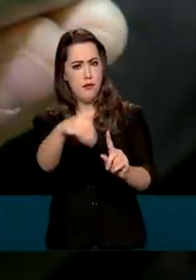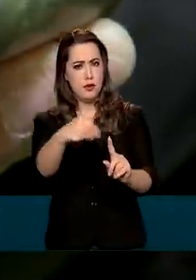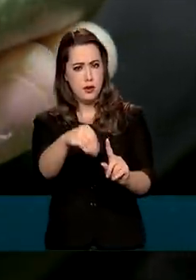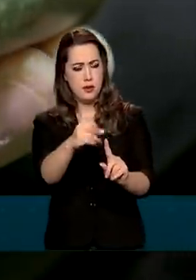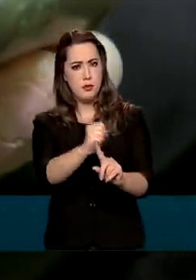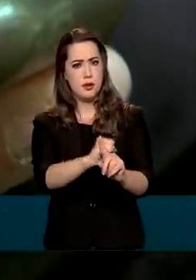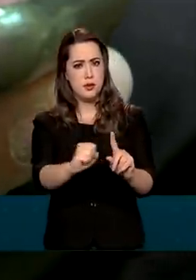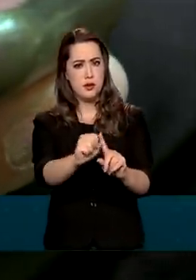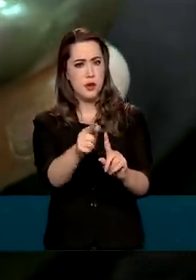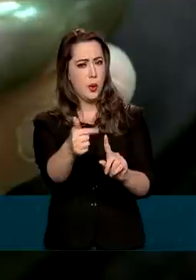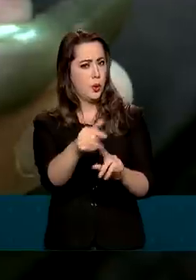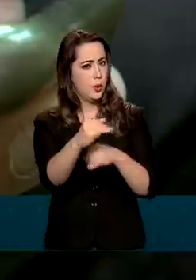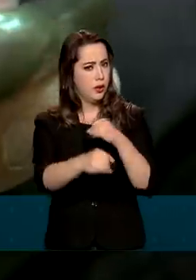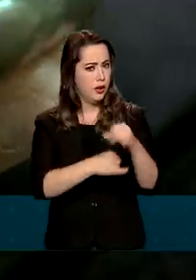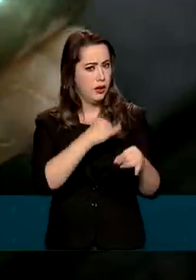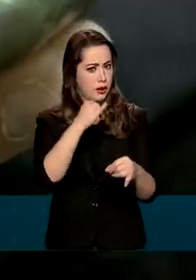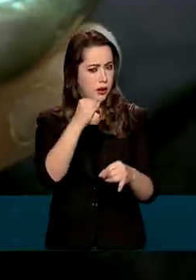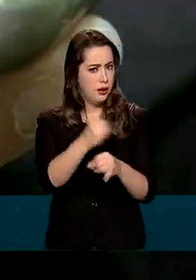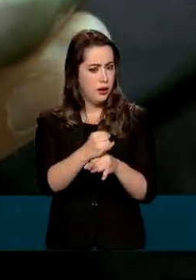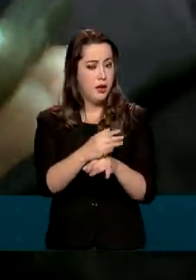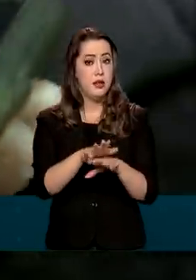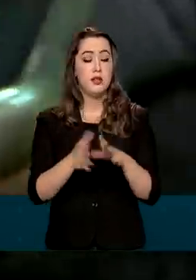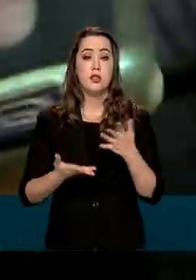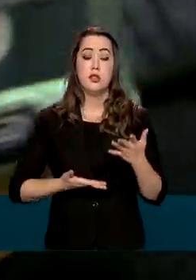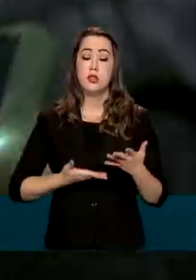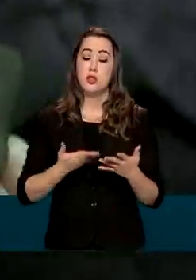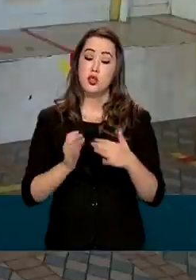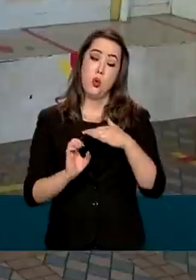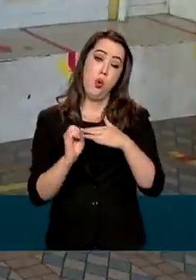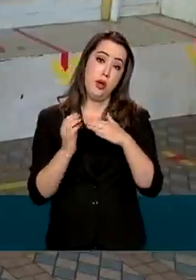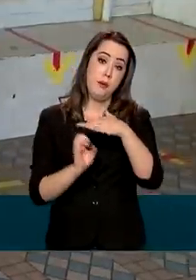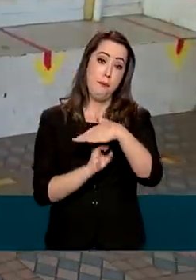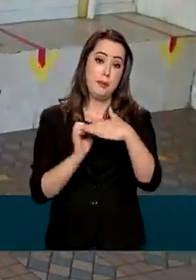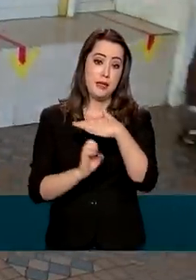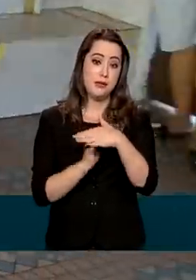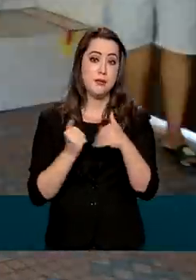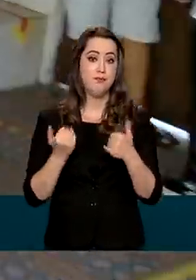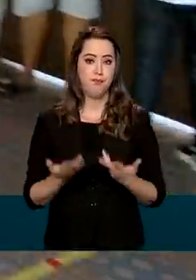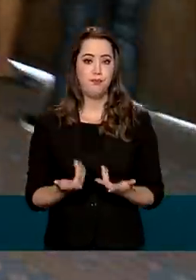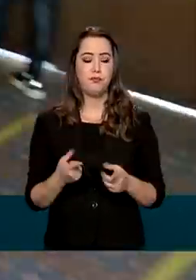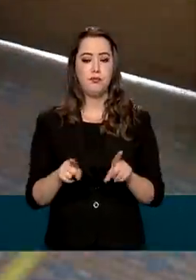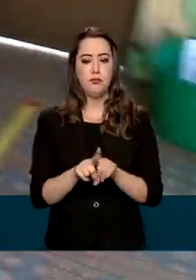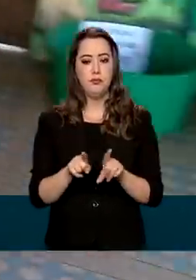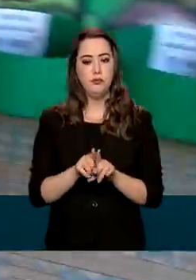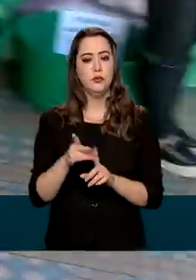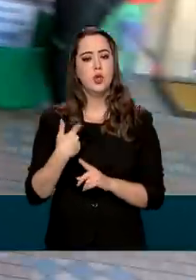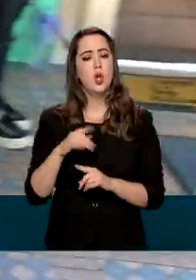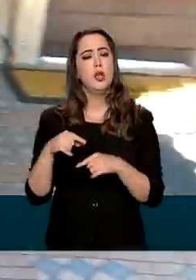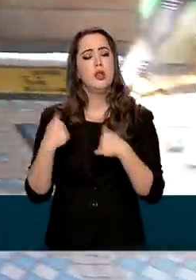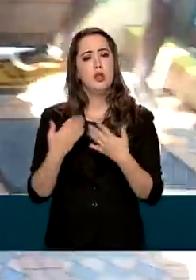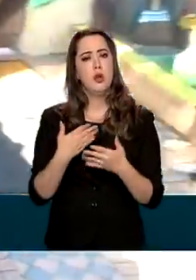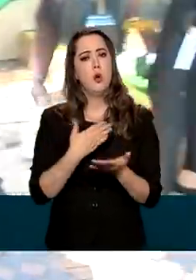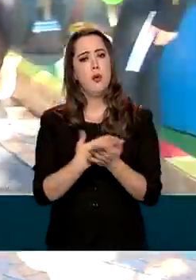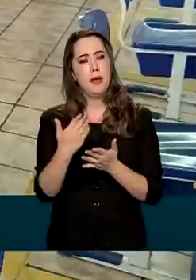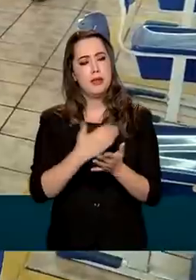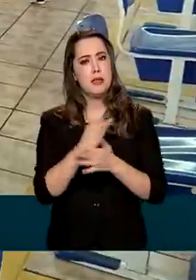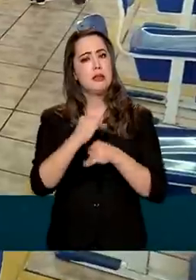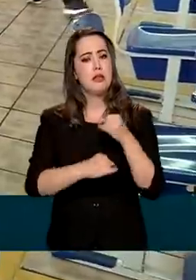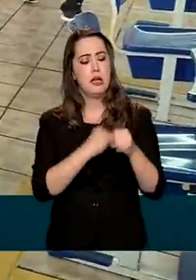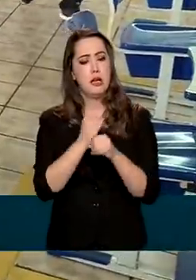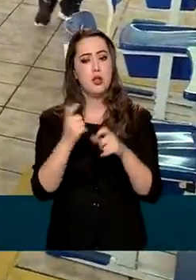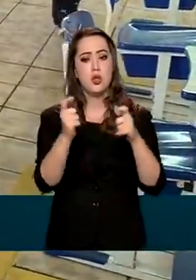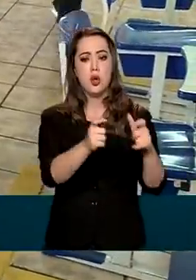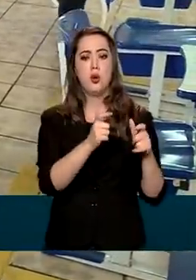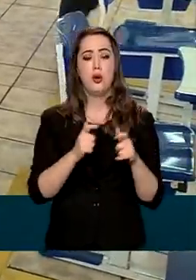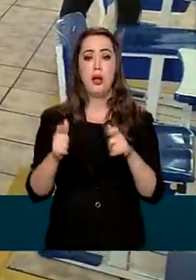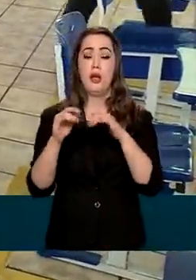e que não são atendidas por prestadoras de serviço de internet. Com o projeto, pontos de acesso começaram a ser instalados